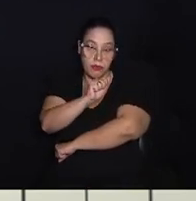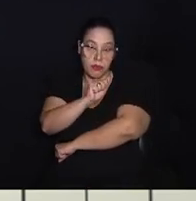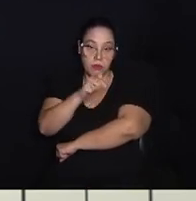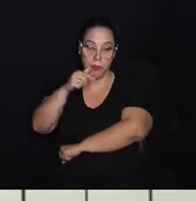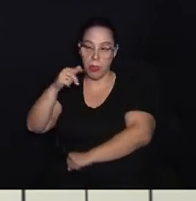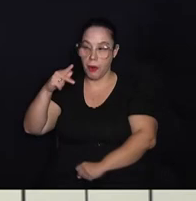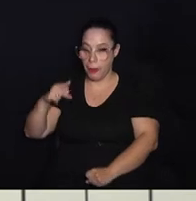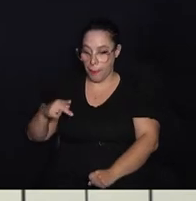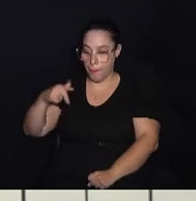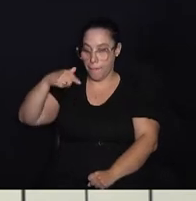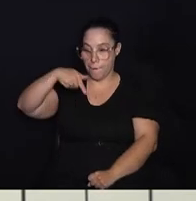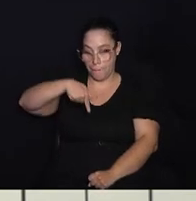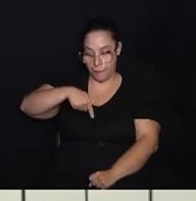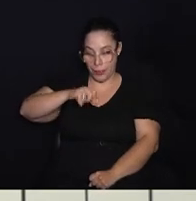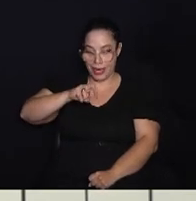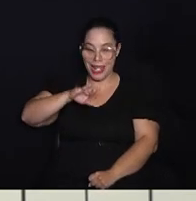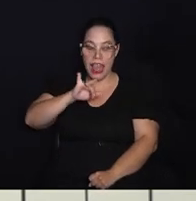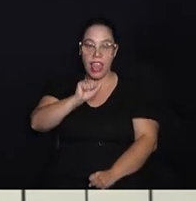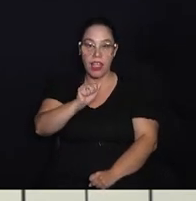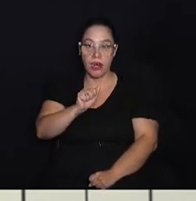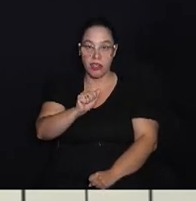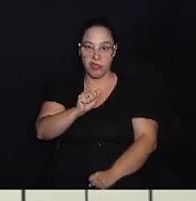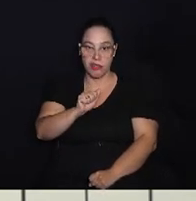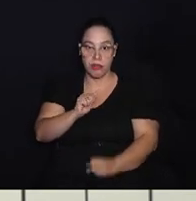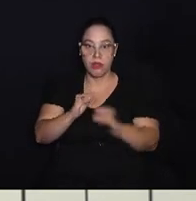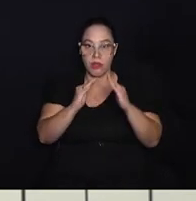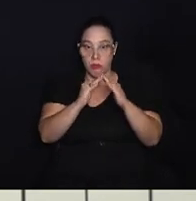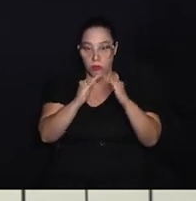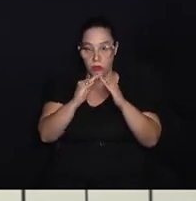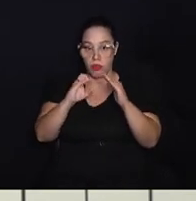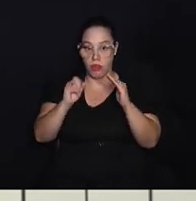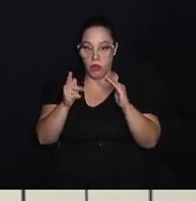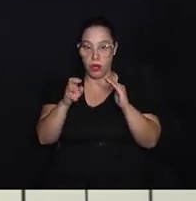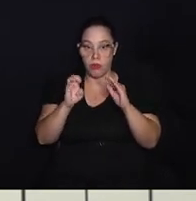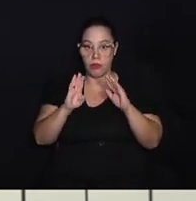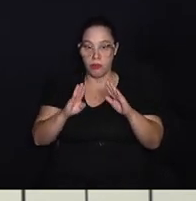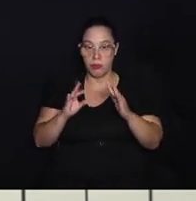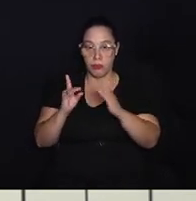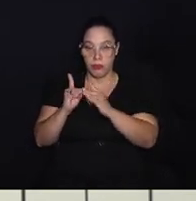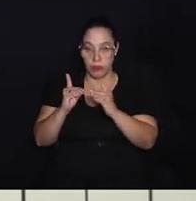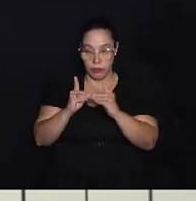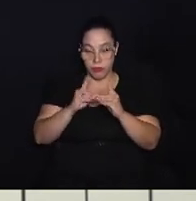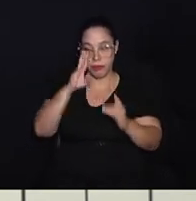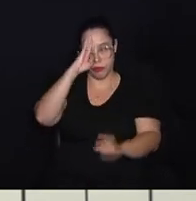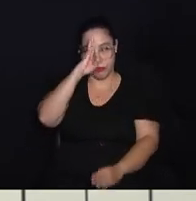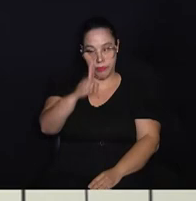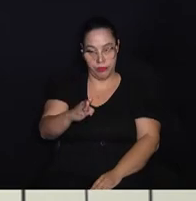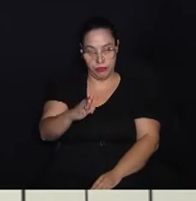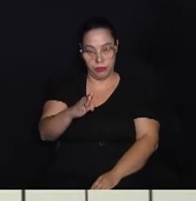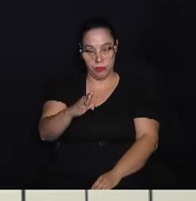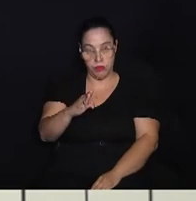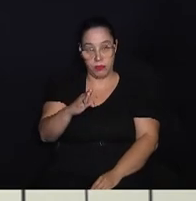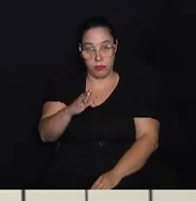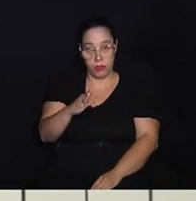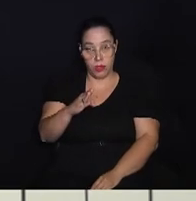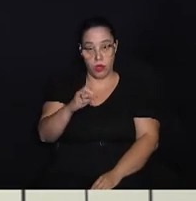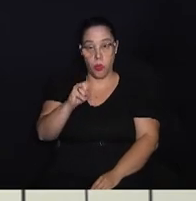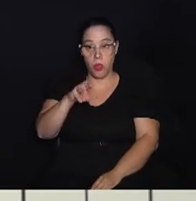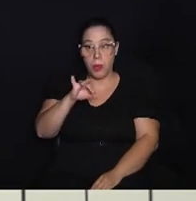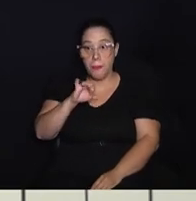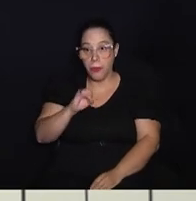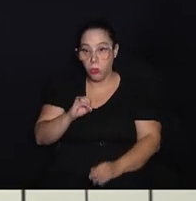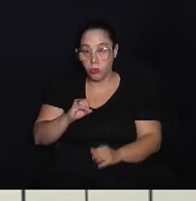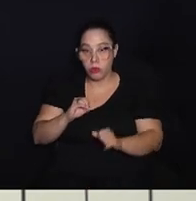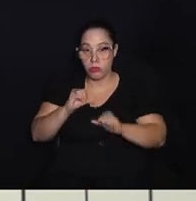no cadastro de interessados em moradia da Coab vai ter o atendimento prioritário, isenção do imposto sobre a